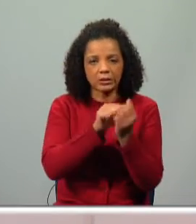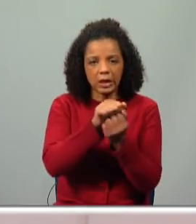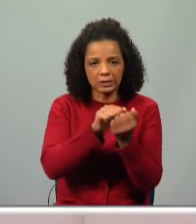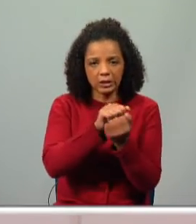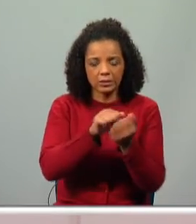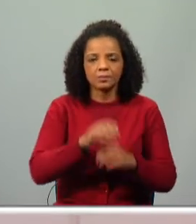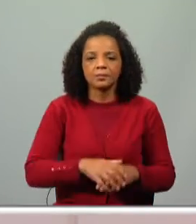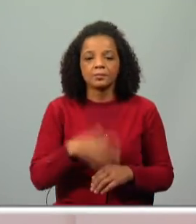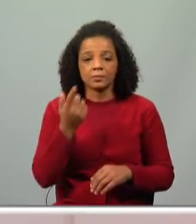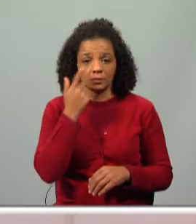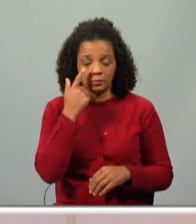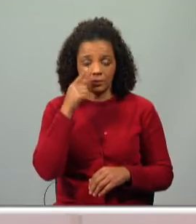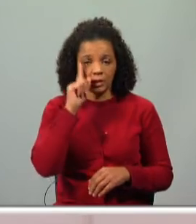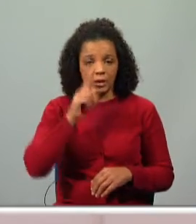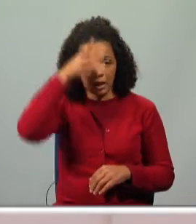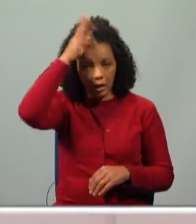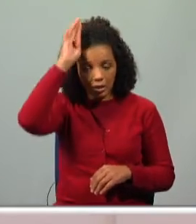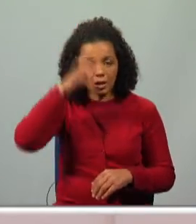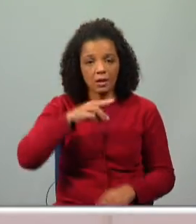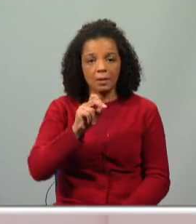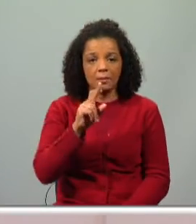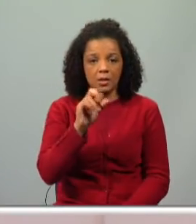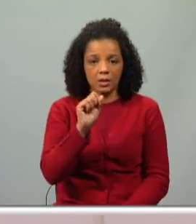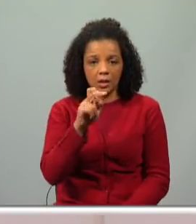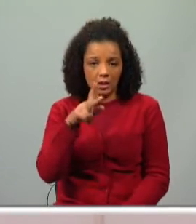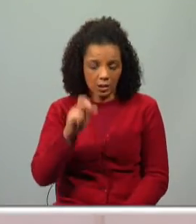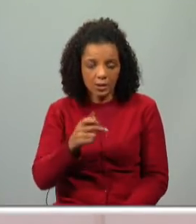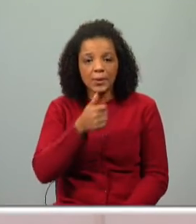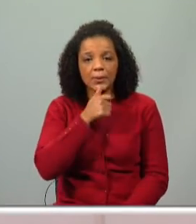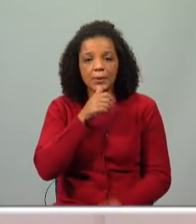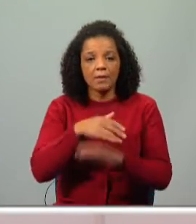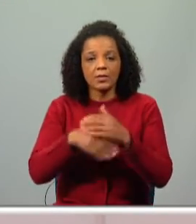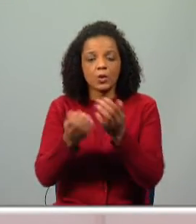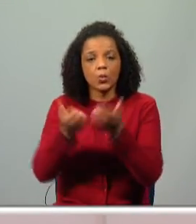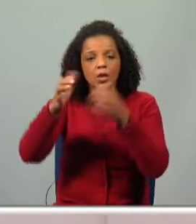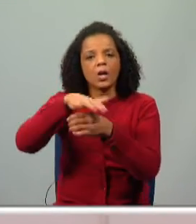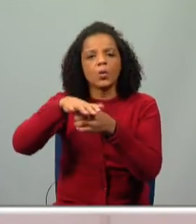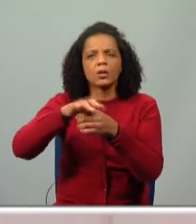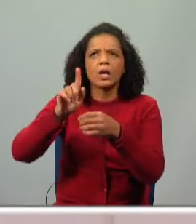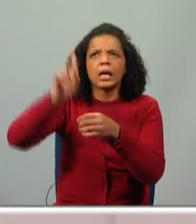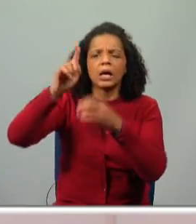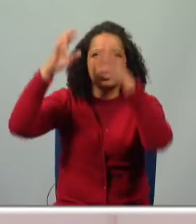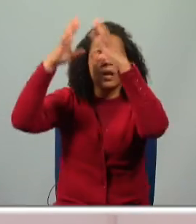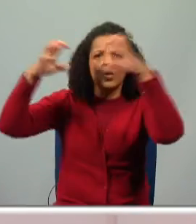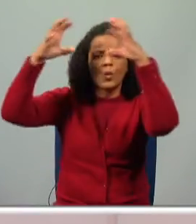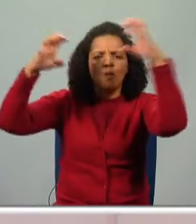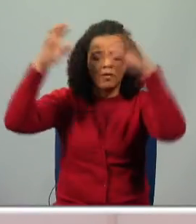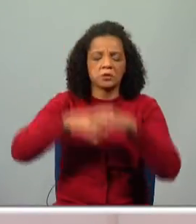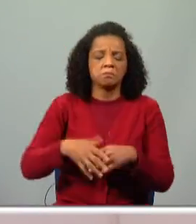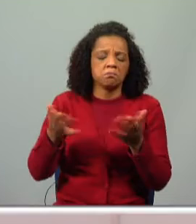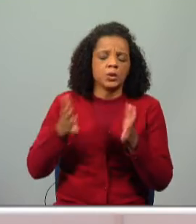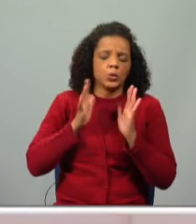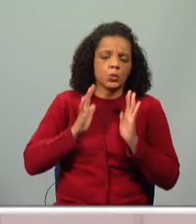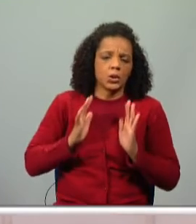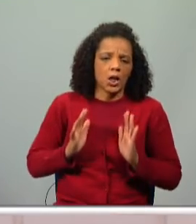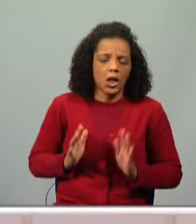Ora, então, ela conheceu a tal galinha, a dona Margarida, que decidiu ir fazer um ninho aonde? Lá no alto, nas nuvens. Estava sossegada,